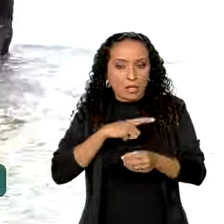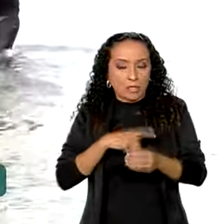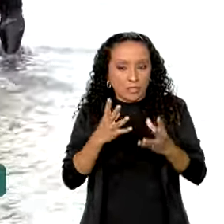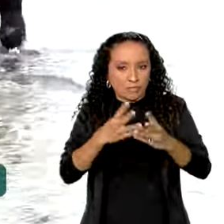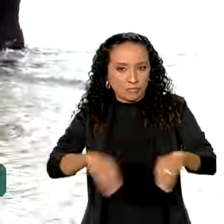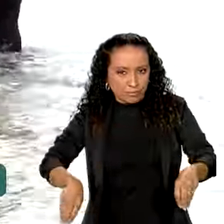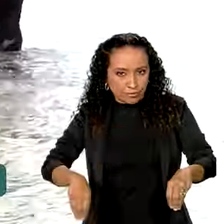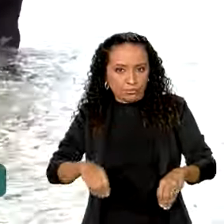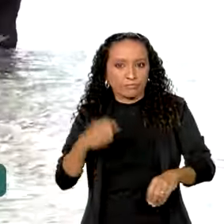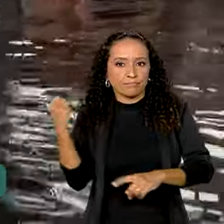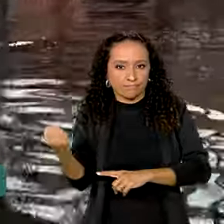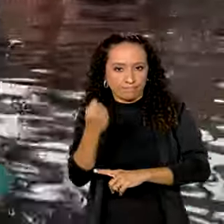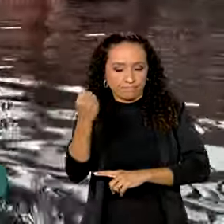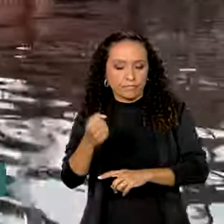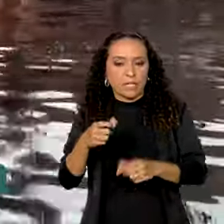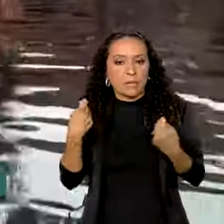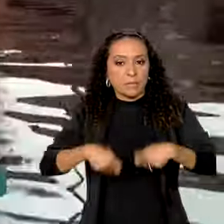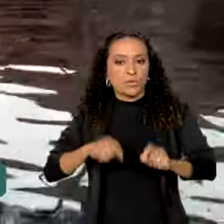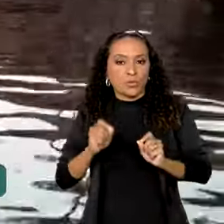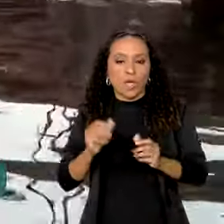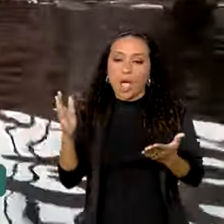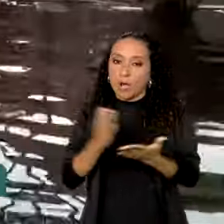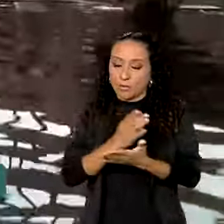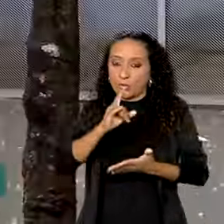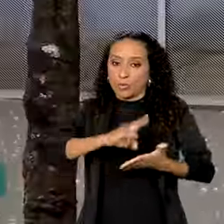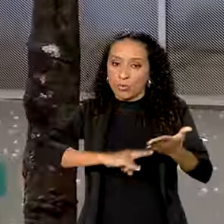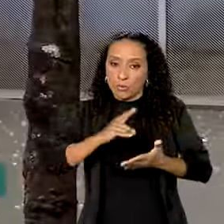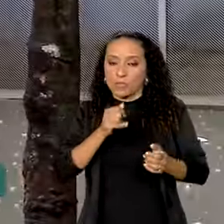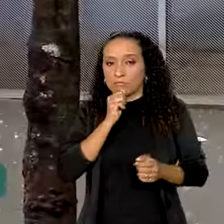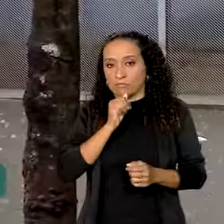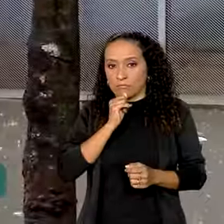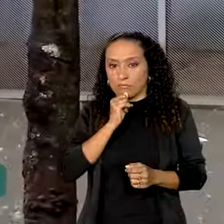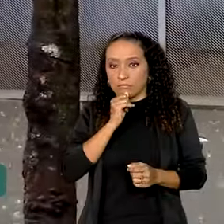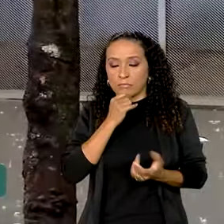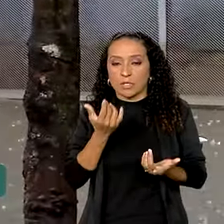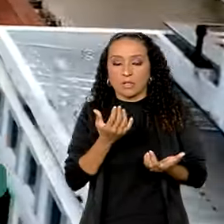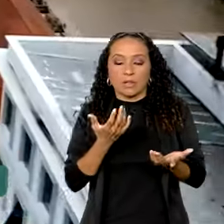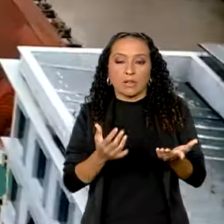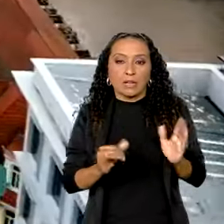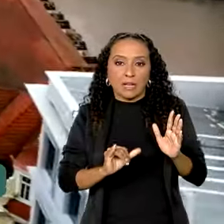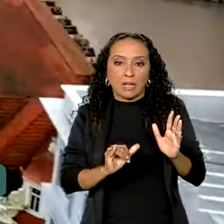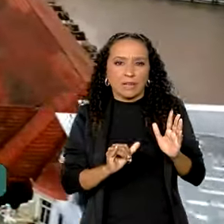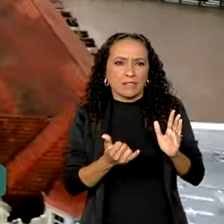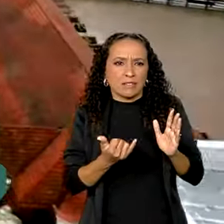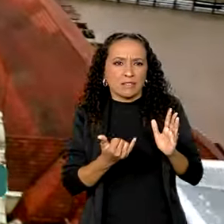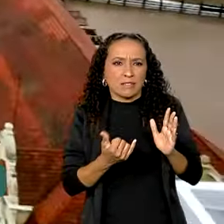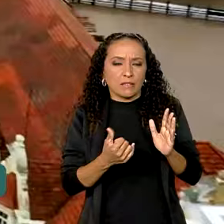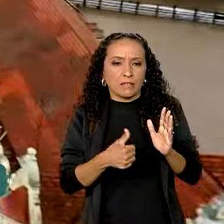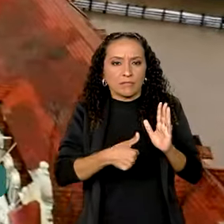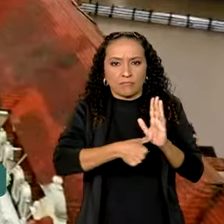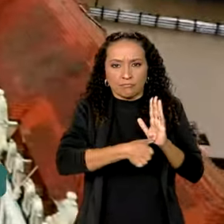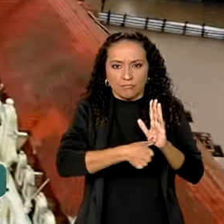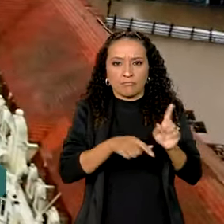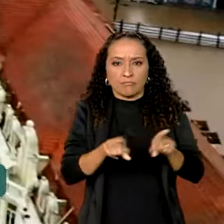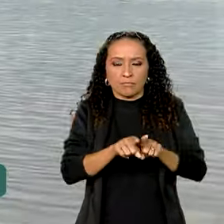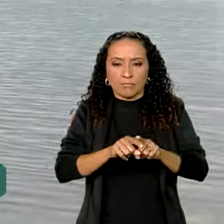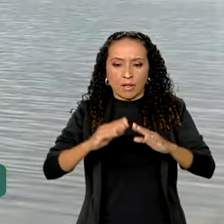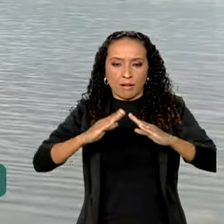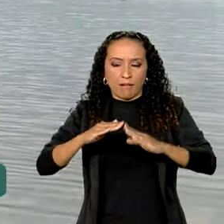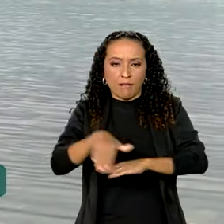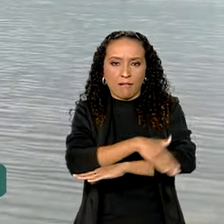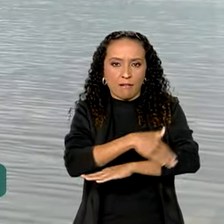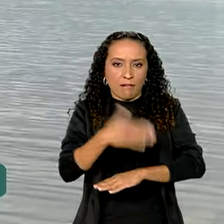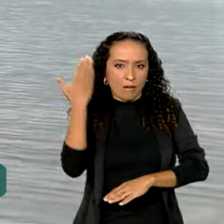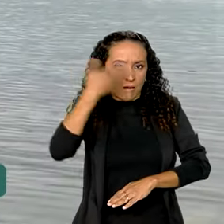calamidade. São necessários alguns documentos, como identidade e também comprovante de residência. E na